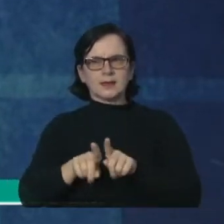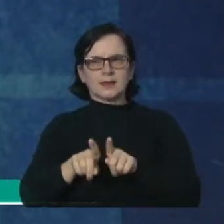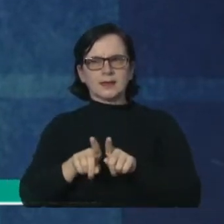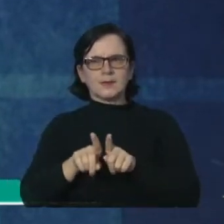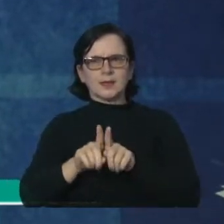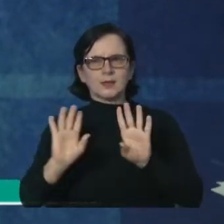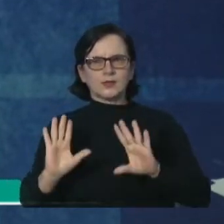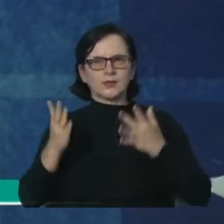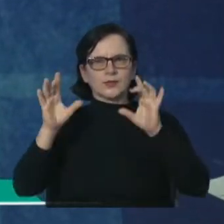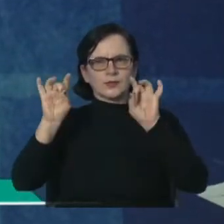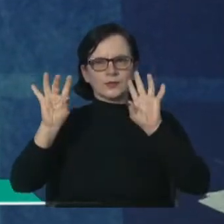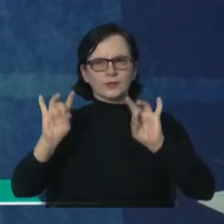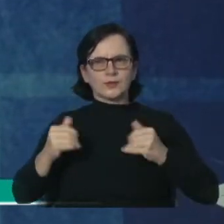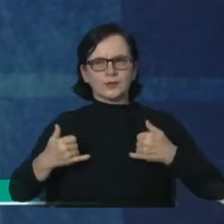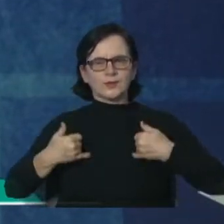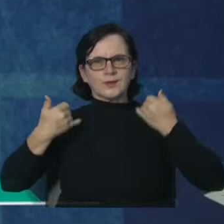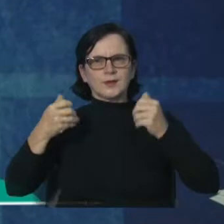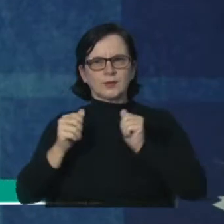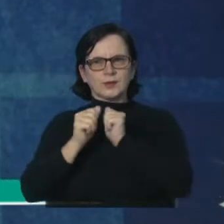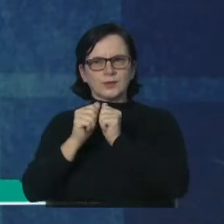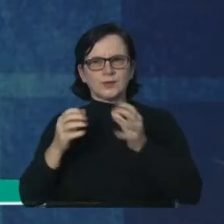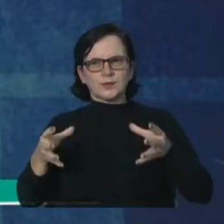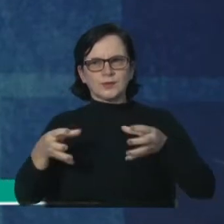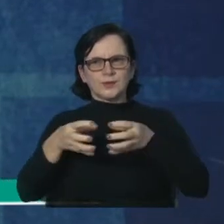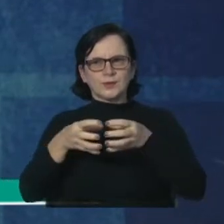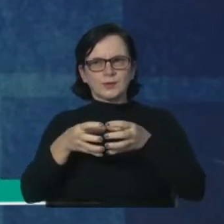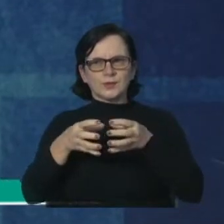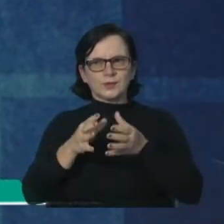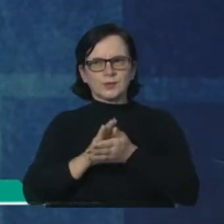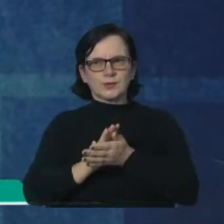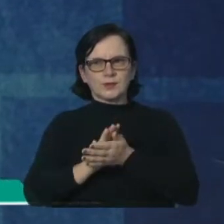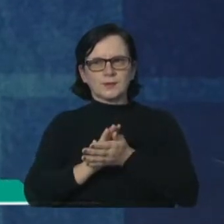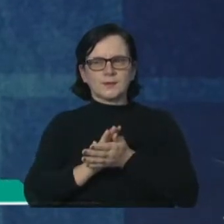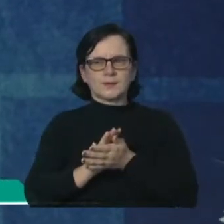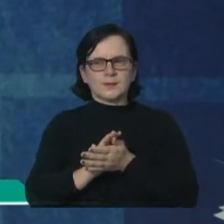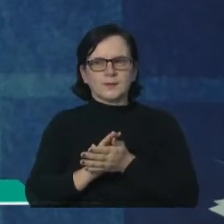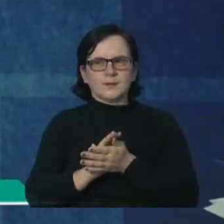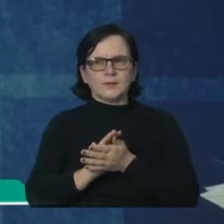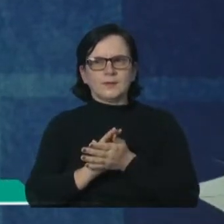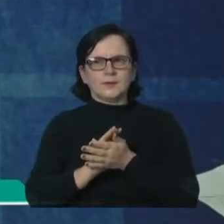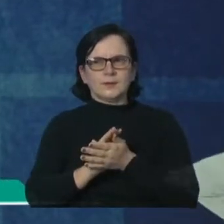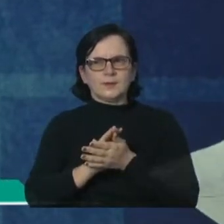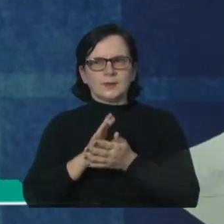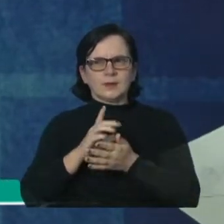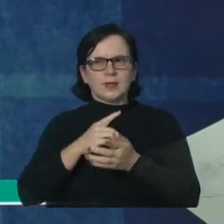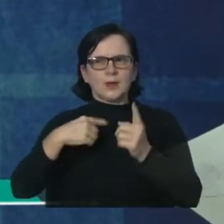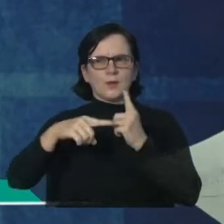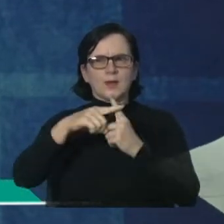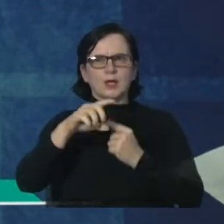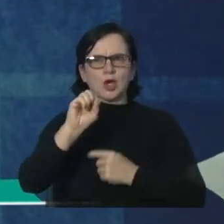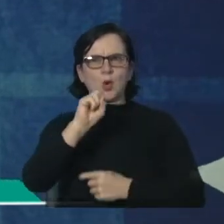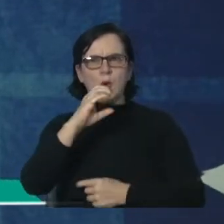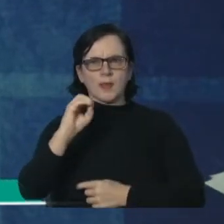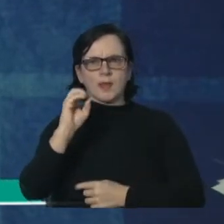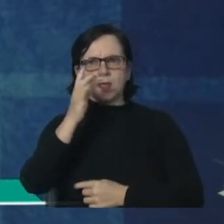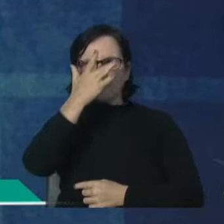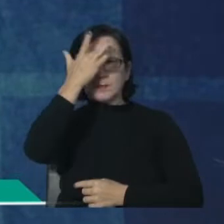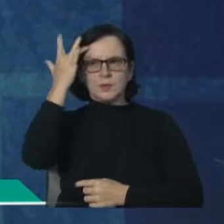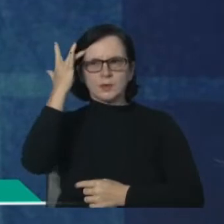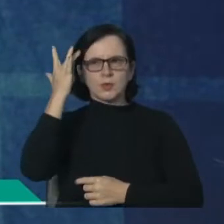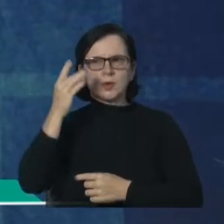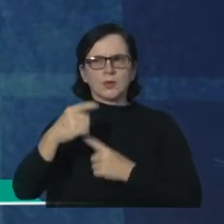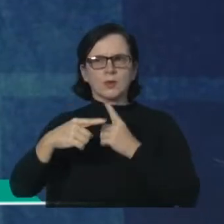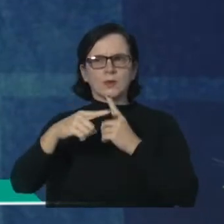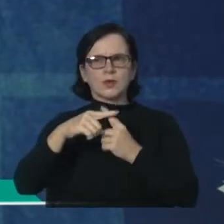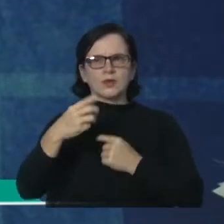solene, sendo parte também, sentindo-nos parte também do campo. Temos mais de 80 pessoas nos últimos três anos